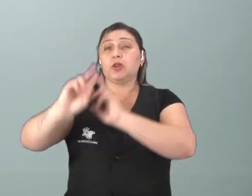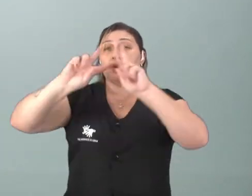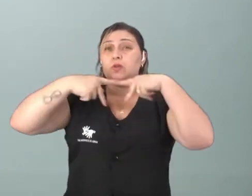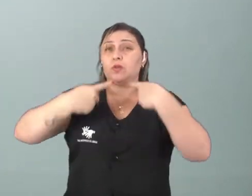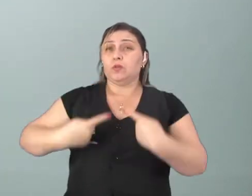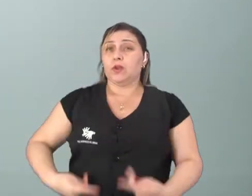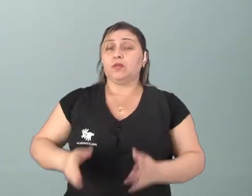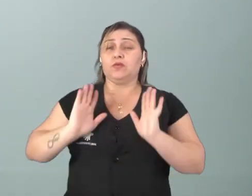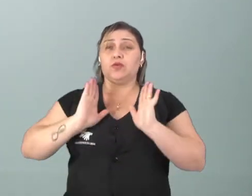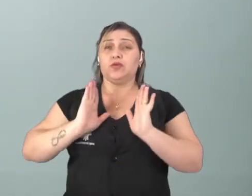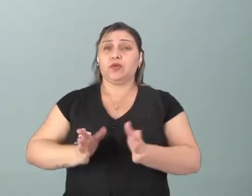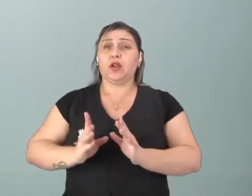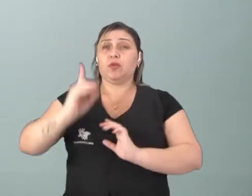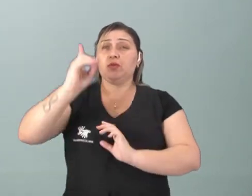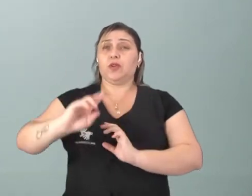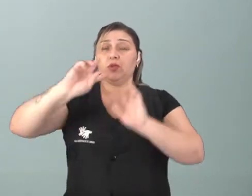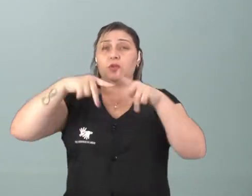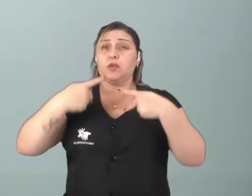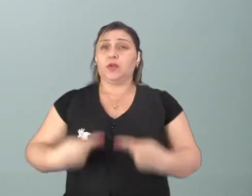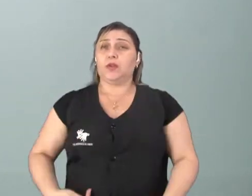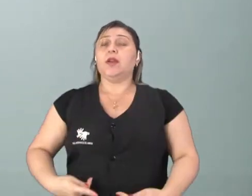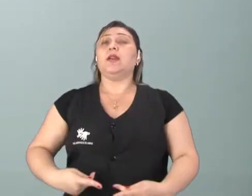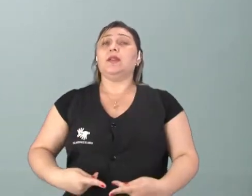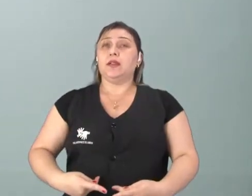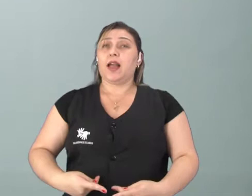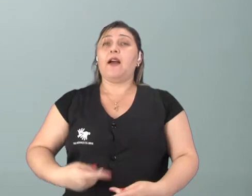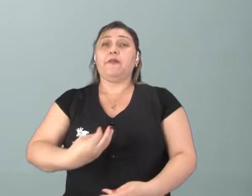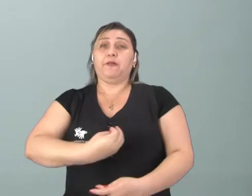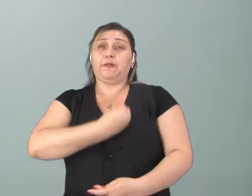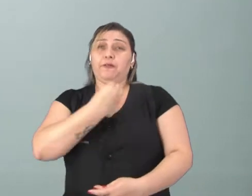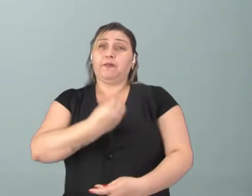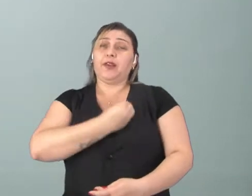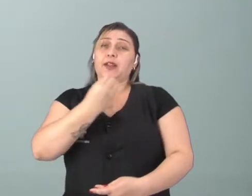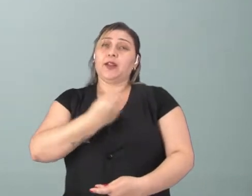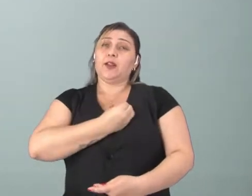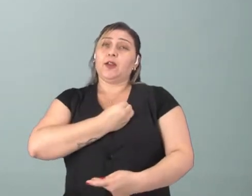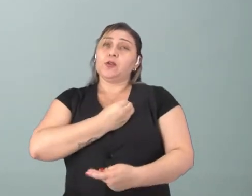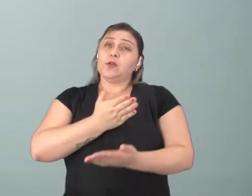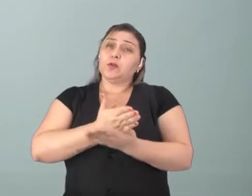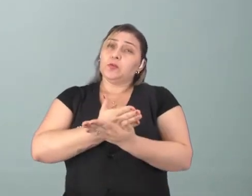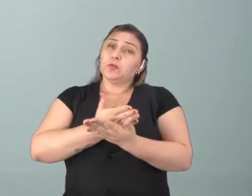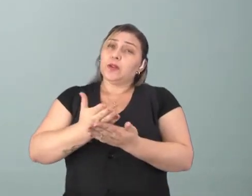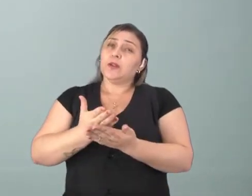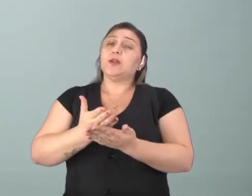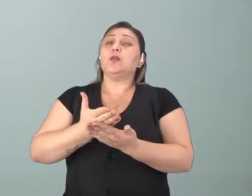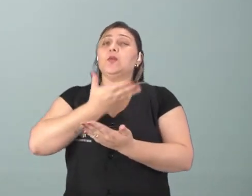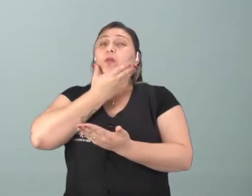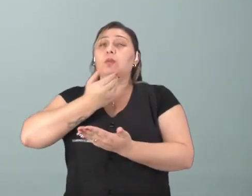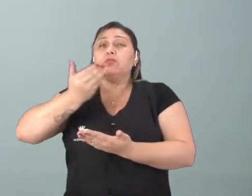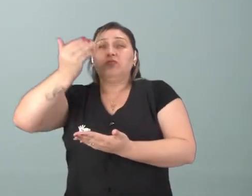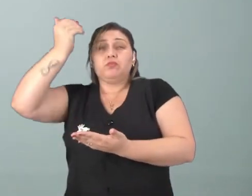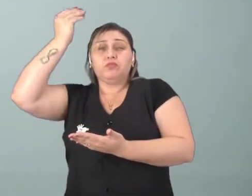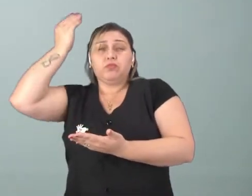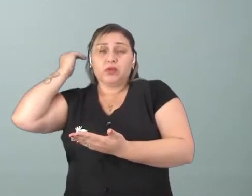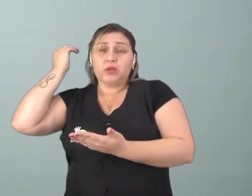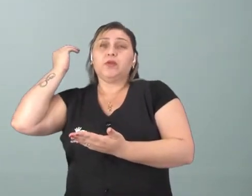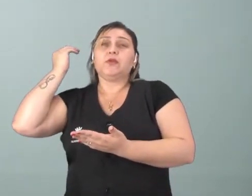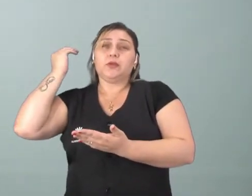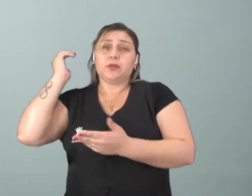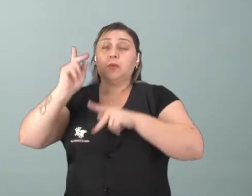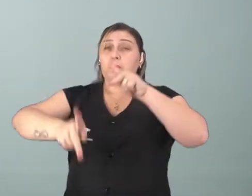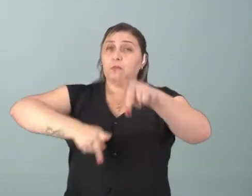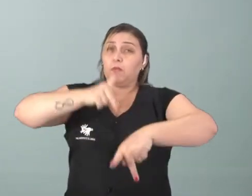já que os direitos humanos são direitos que permeiam a vida desde os primeiros homens e as primeiras civilizações.